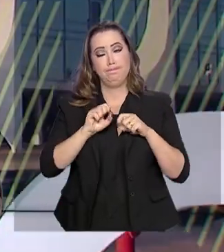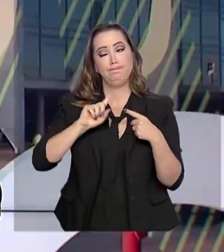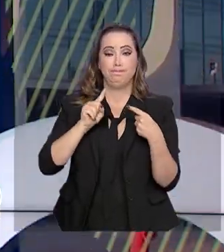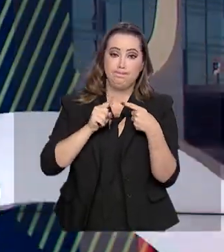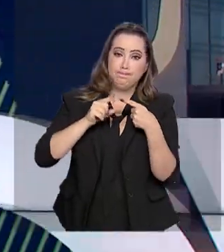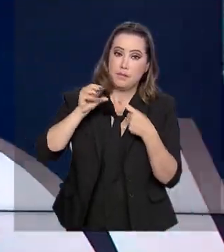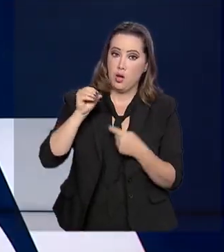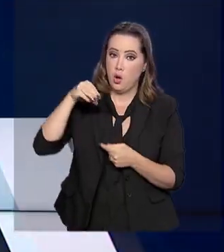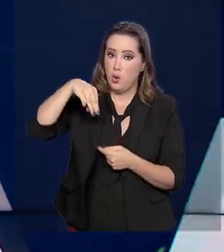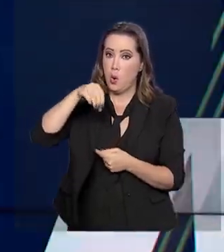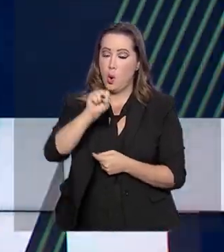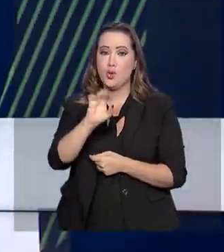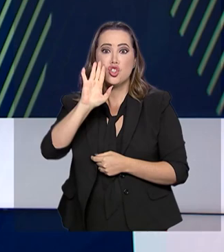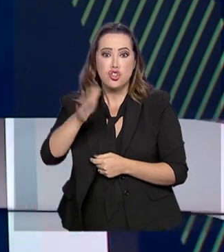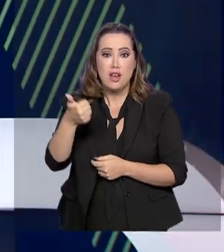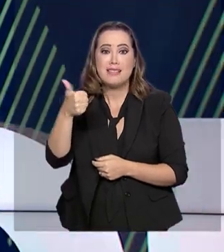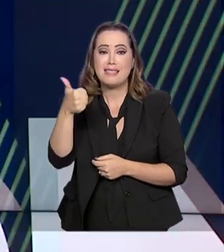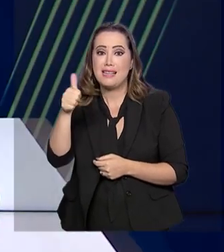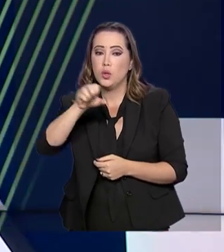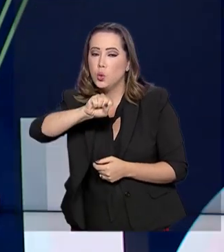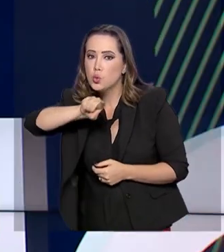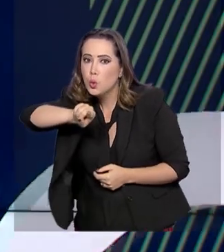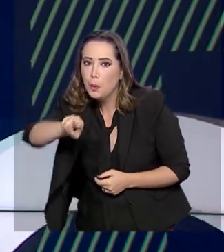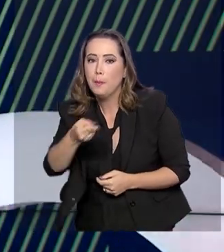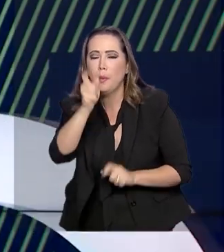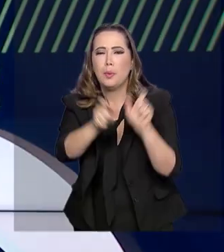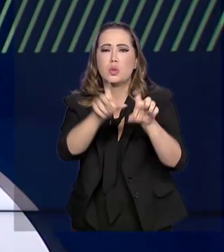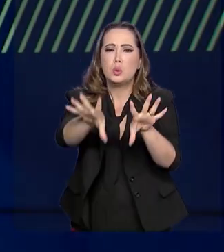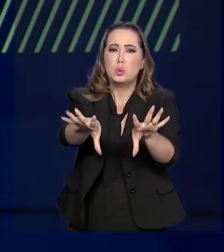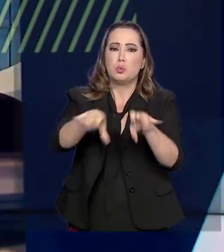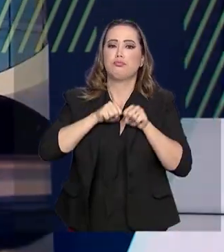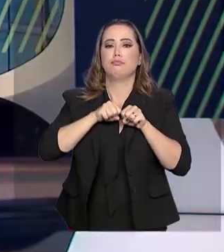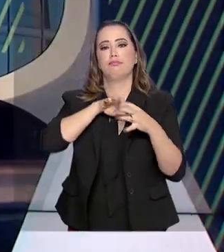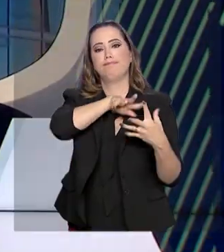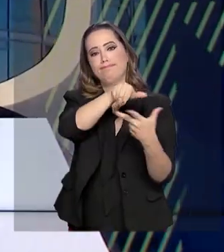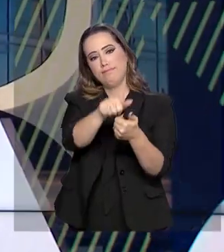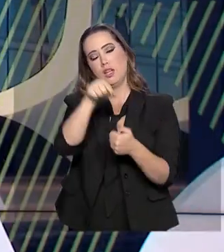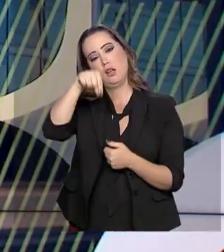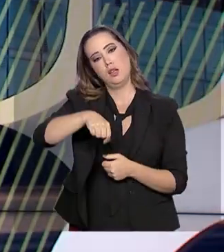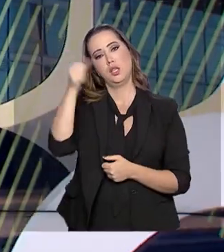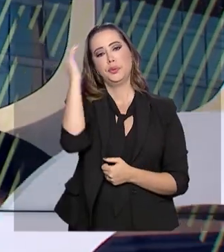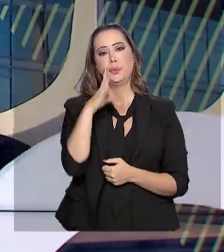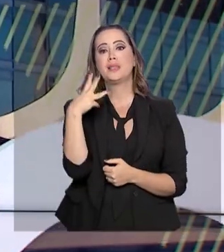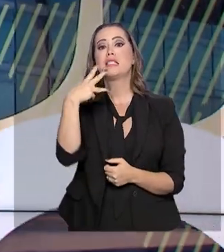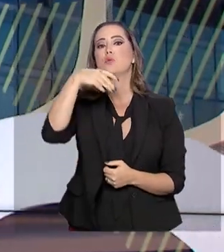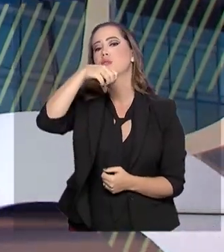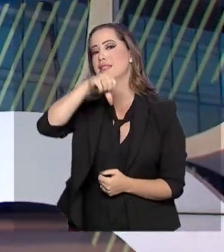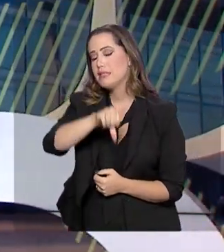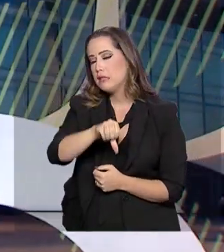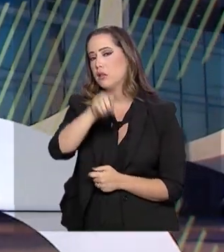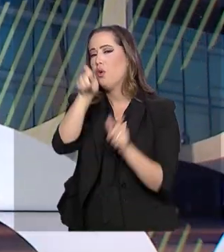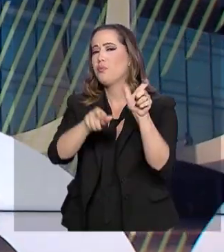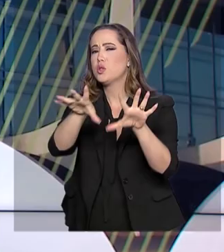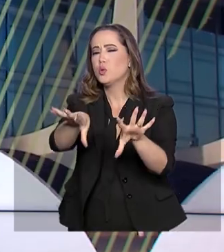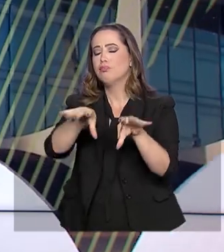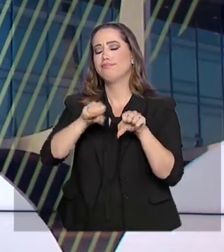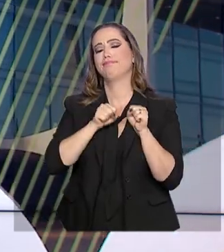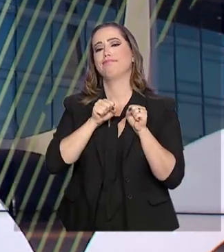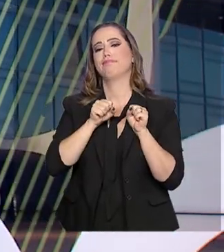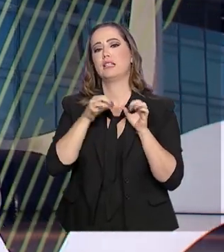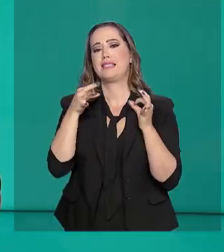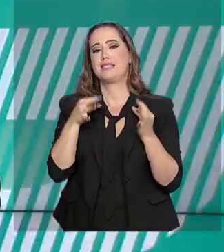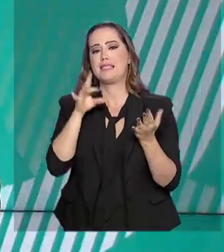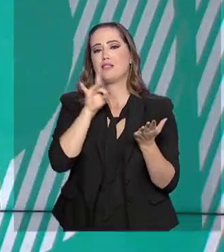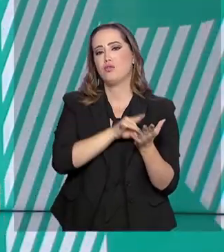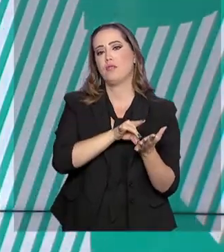são mais de 118 mil casos da doença no mundo. Aqui no Brasil, são 39 casos confirmados do novo coronavírus,